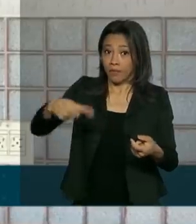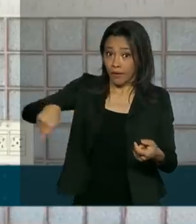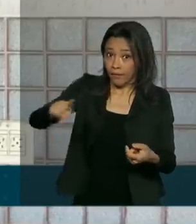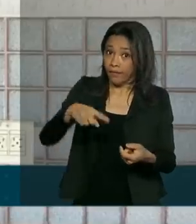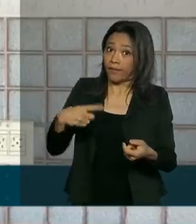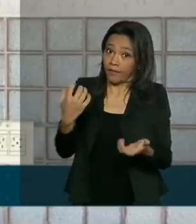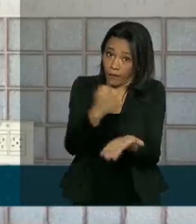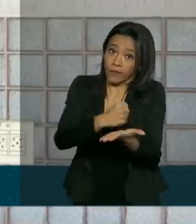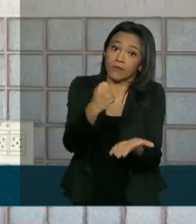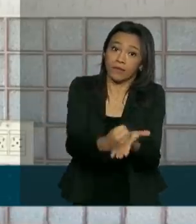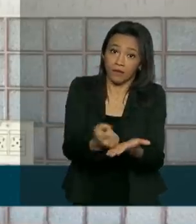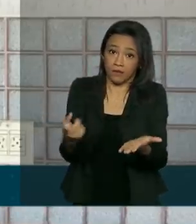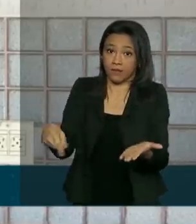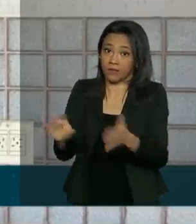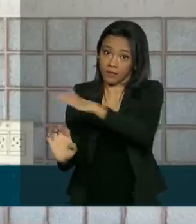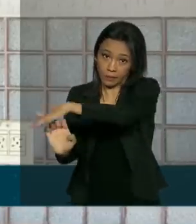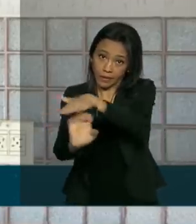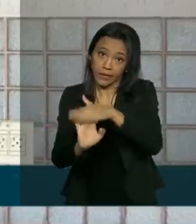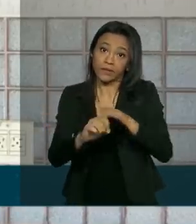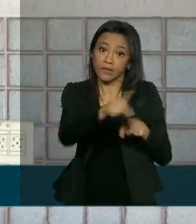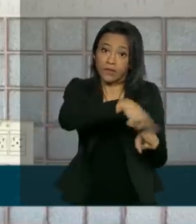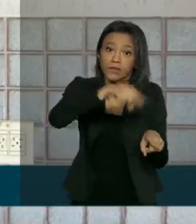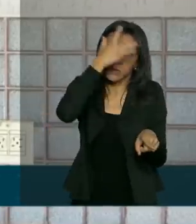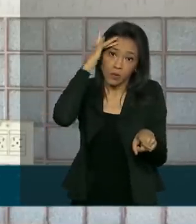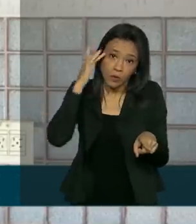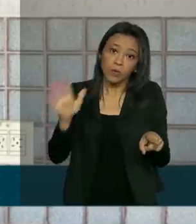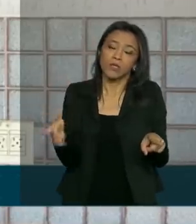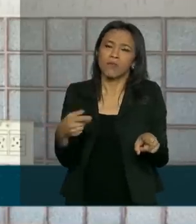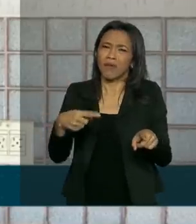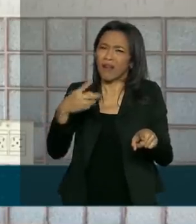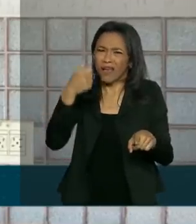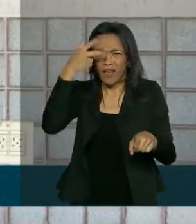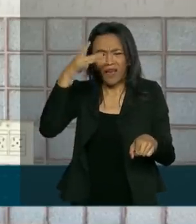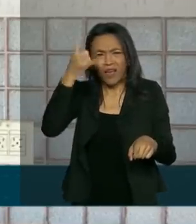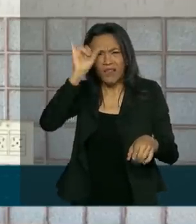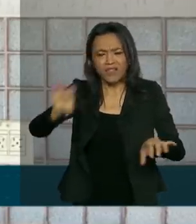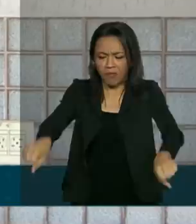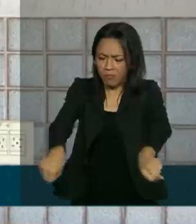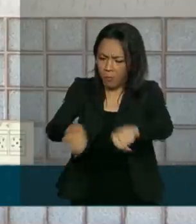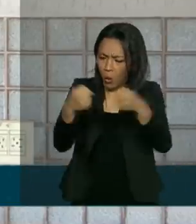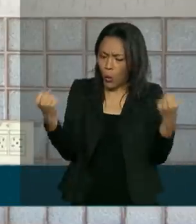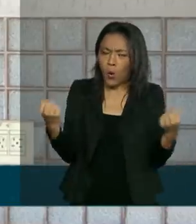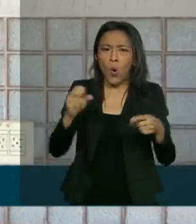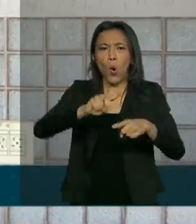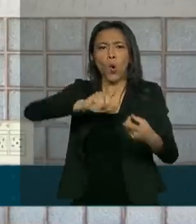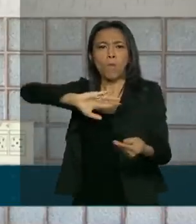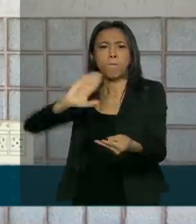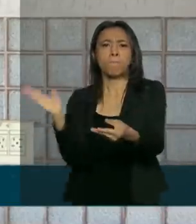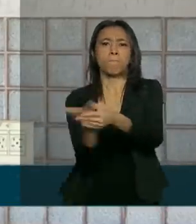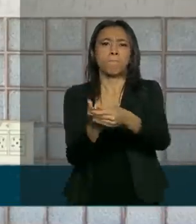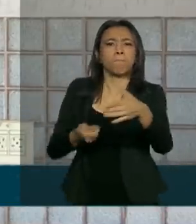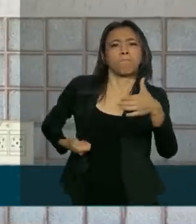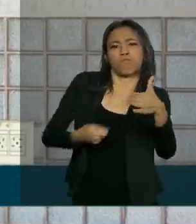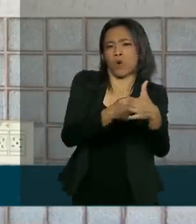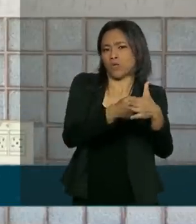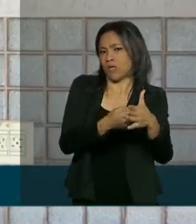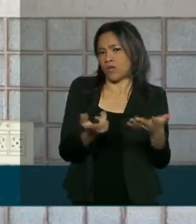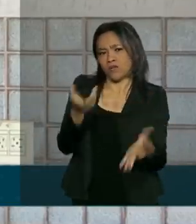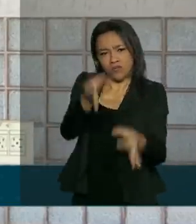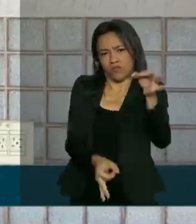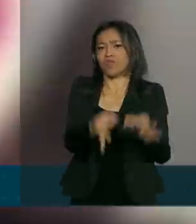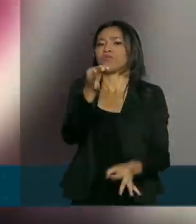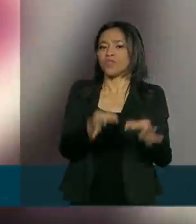de serviços, evitando assim o rompimento do contrato ou abertura de processos administrativos ou